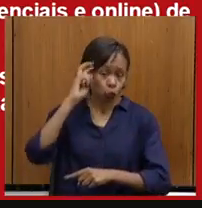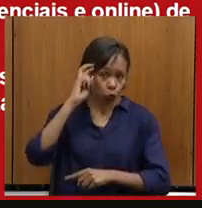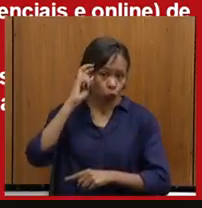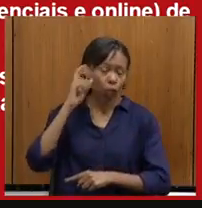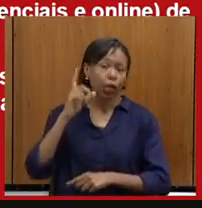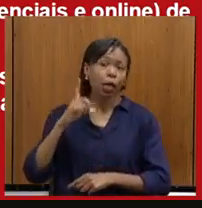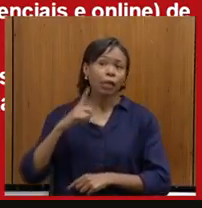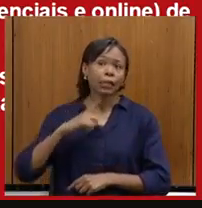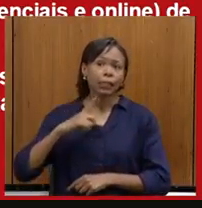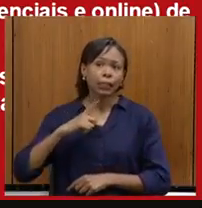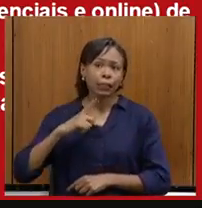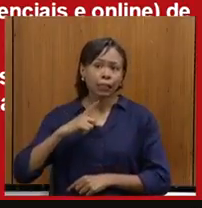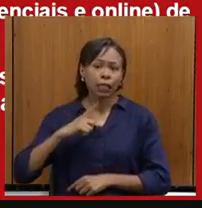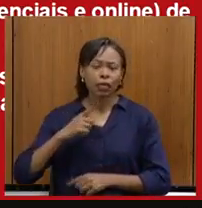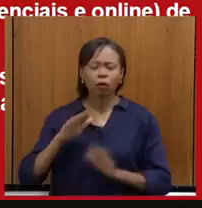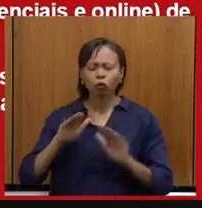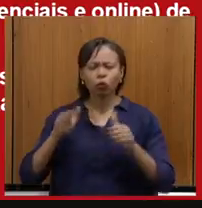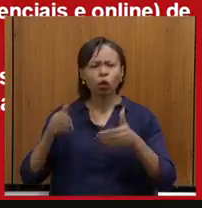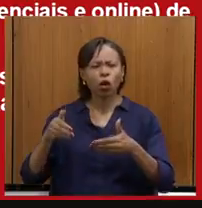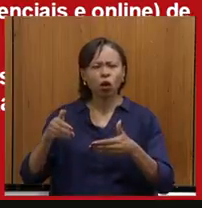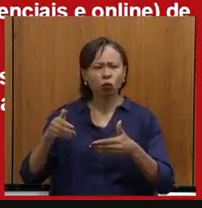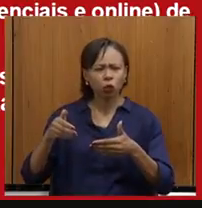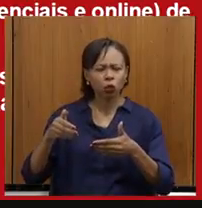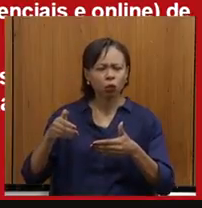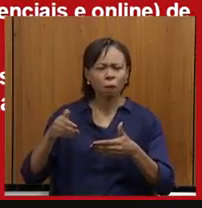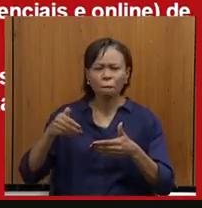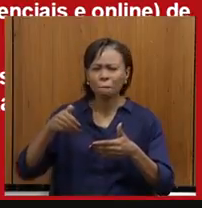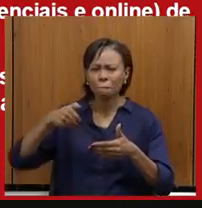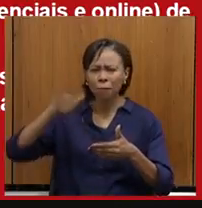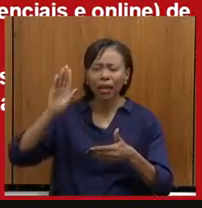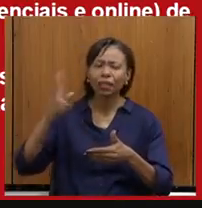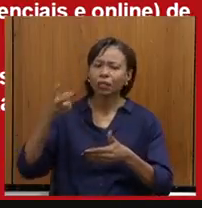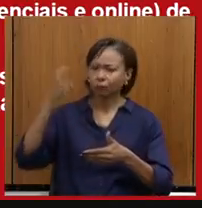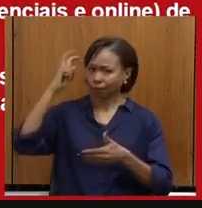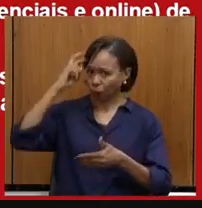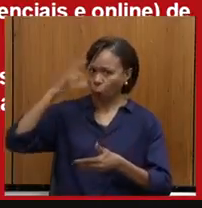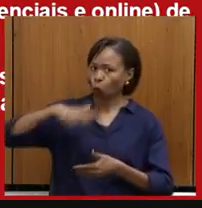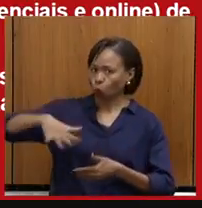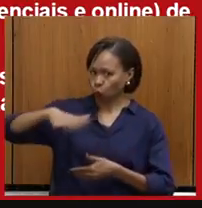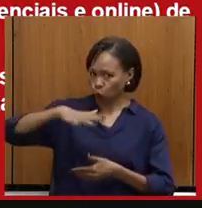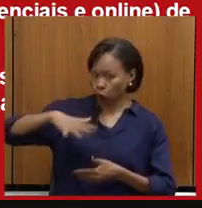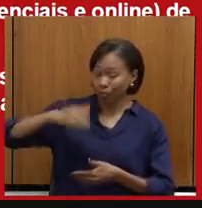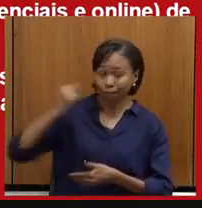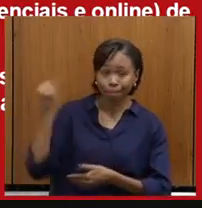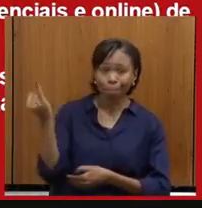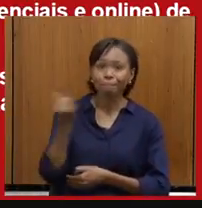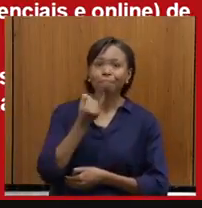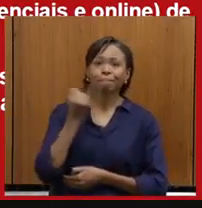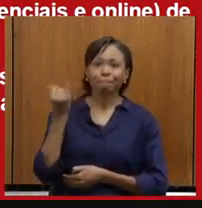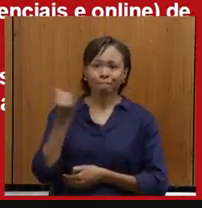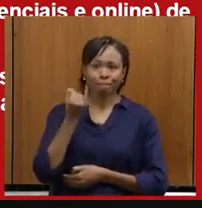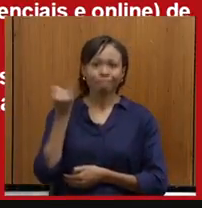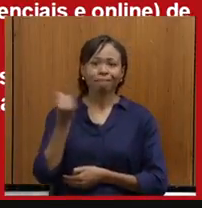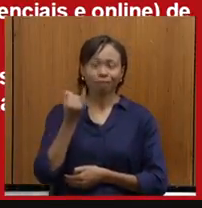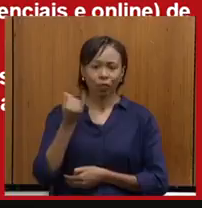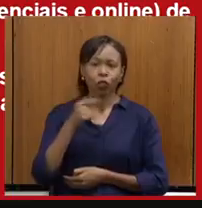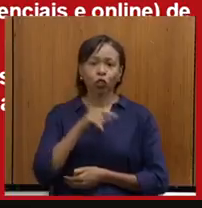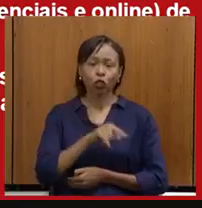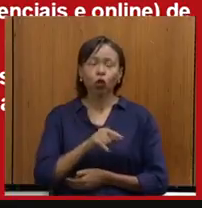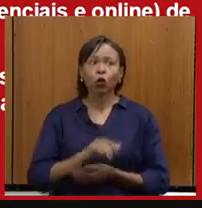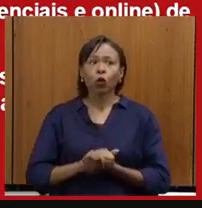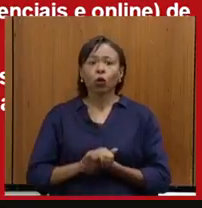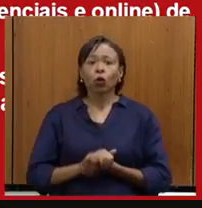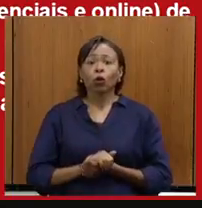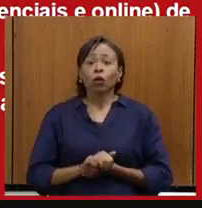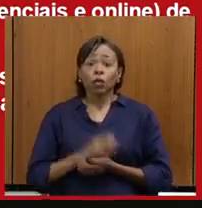entrando mais especificamente na cultura, isso é muito importante, deputado Maltrão e deputado Bosco, da Comissão de Cultura.